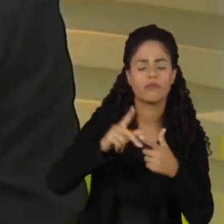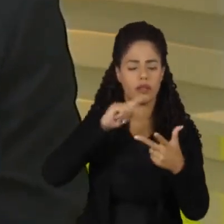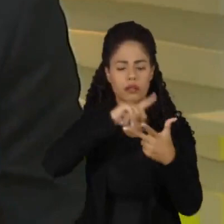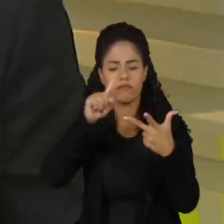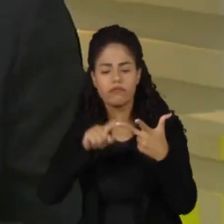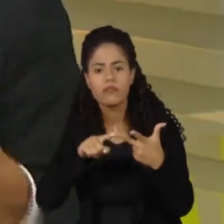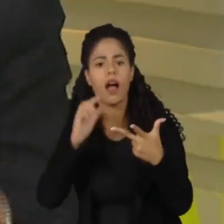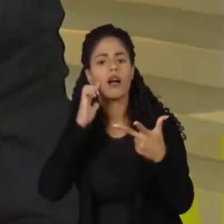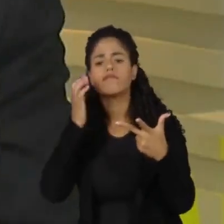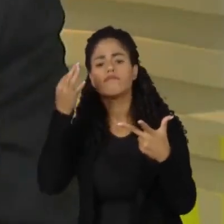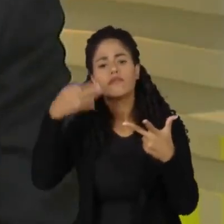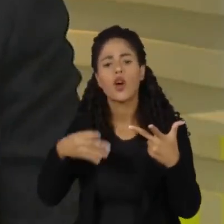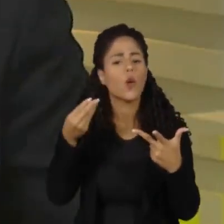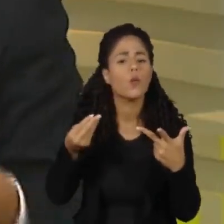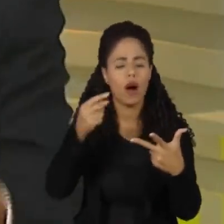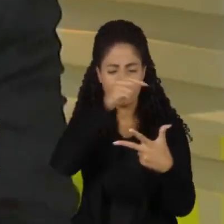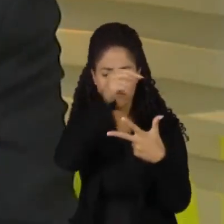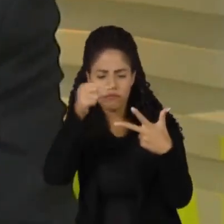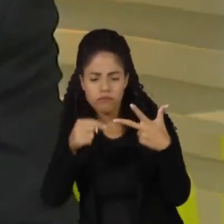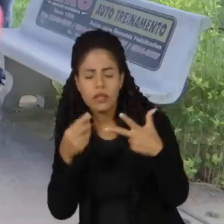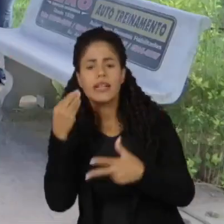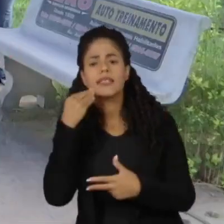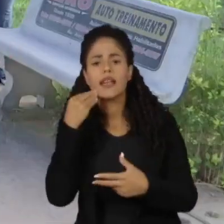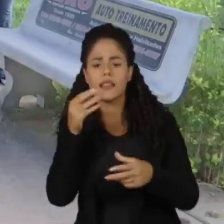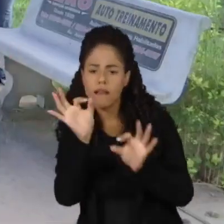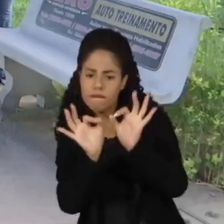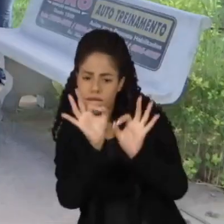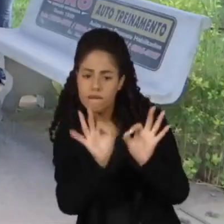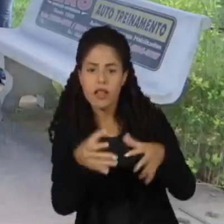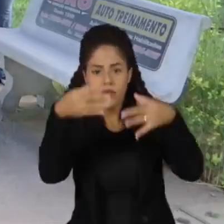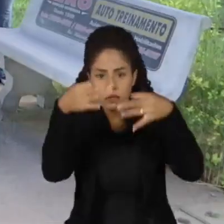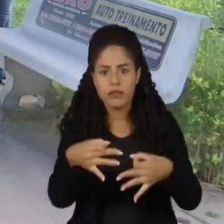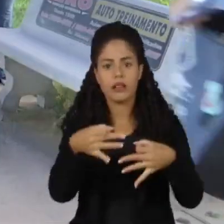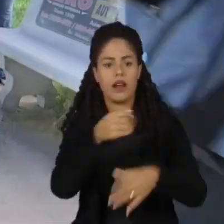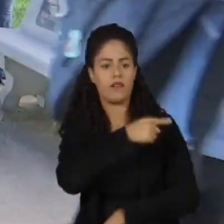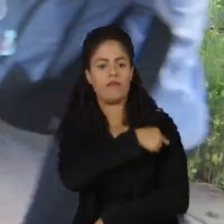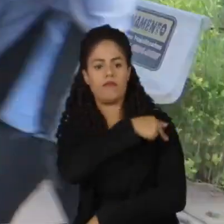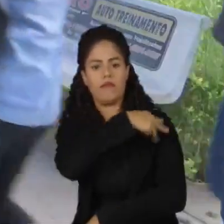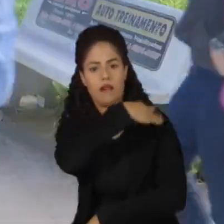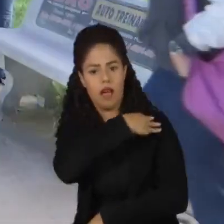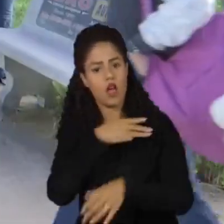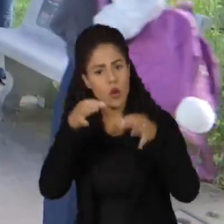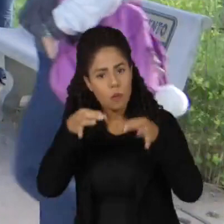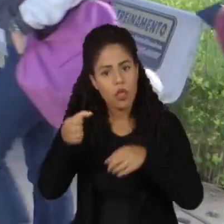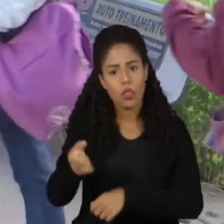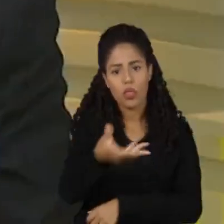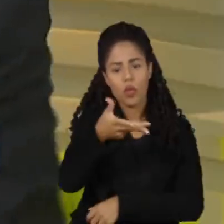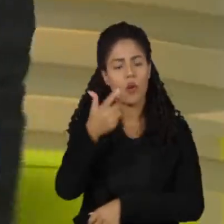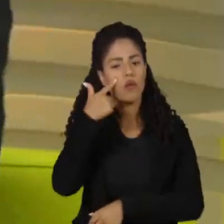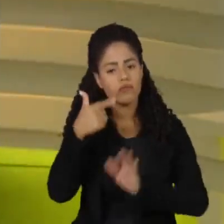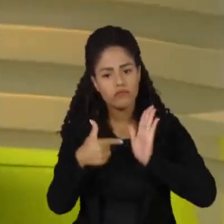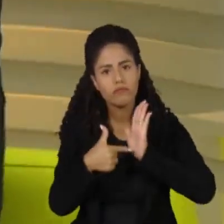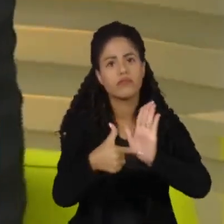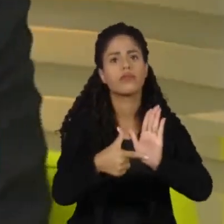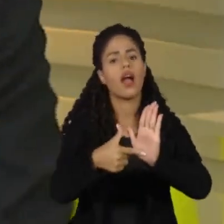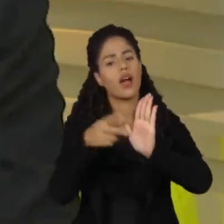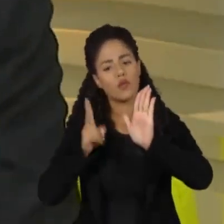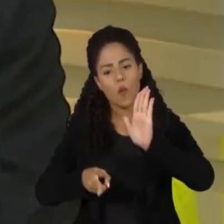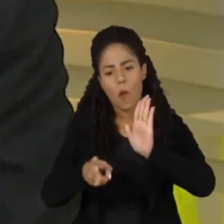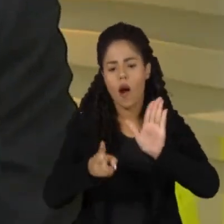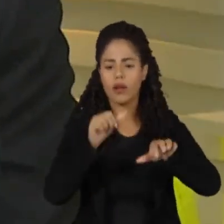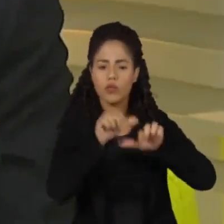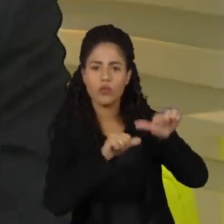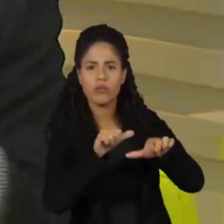implantação. E vamos corrigir, vamos construir um novo ensino médio. Então tem a linha de que vamos revogar, tem a linha de que vamos permanecer